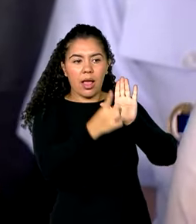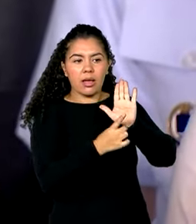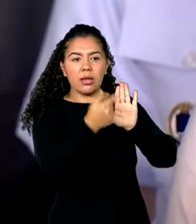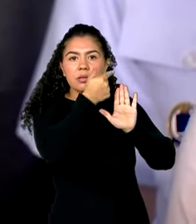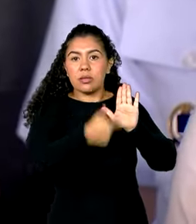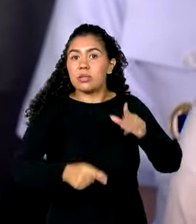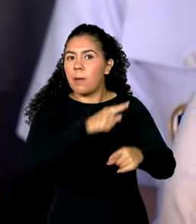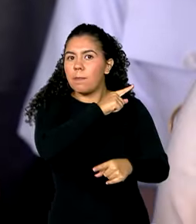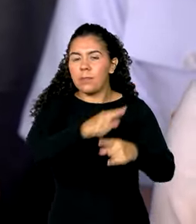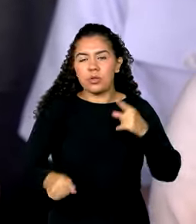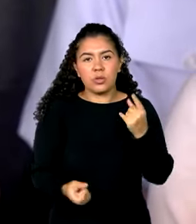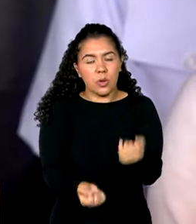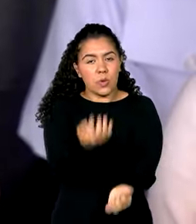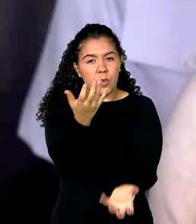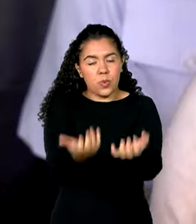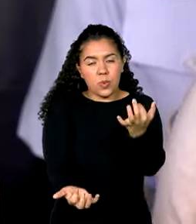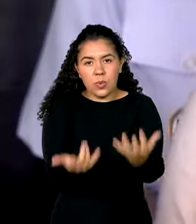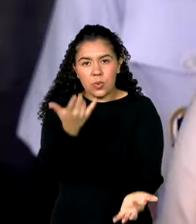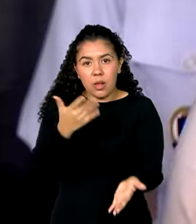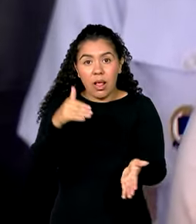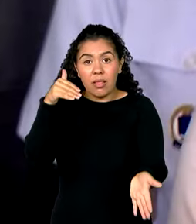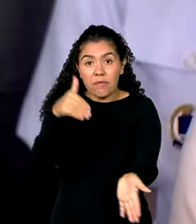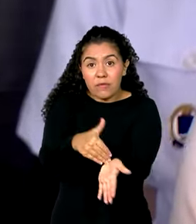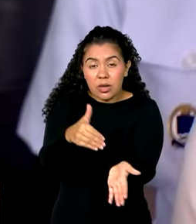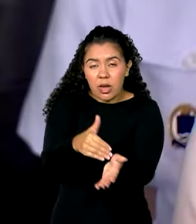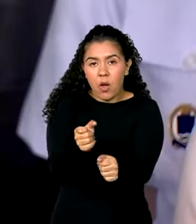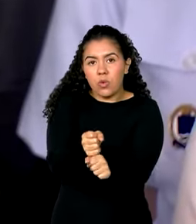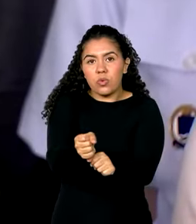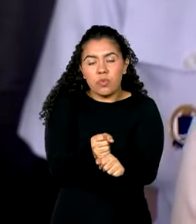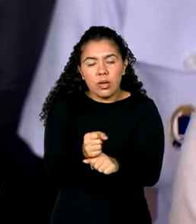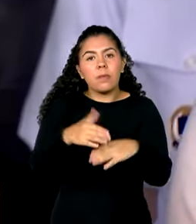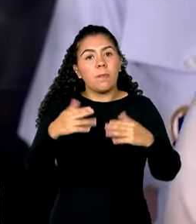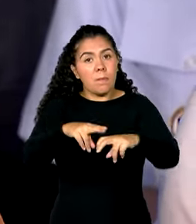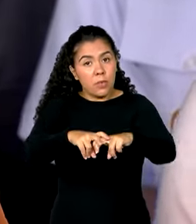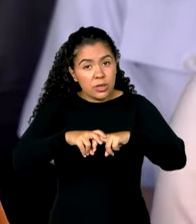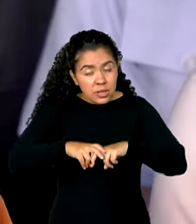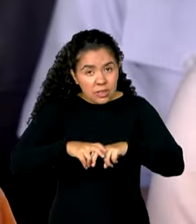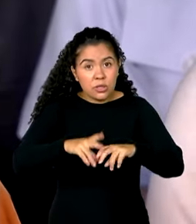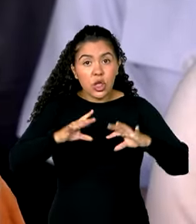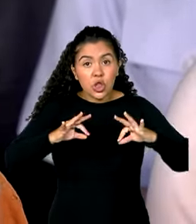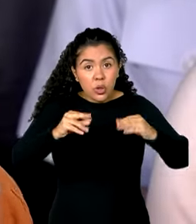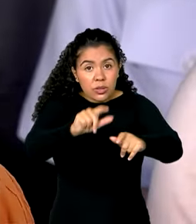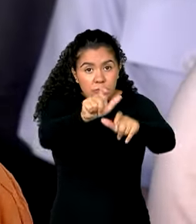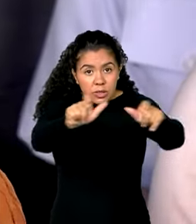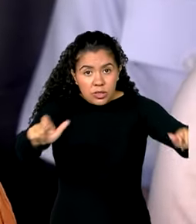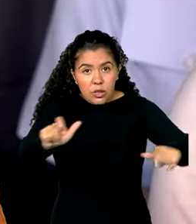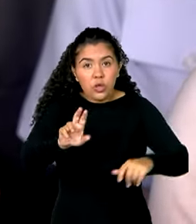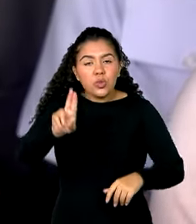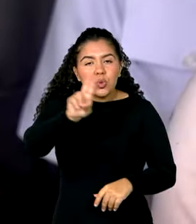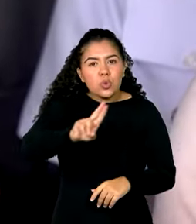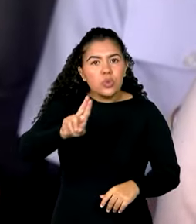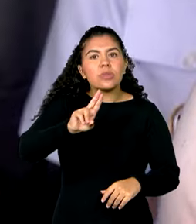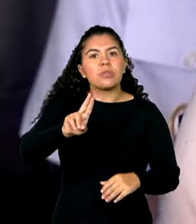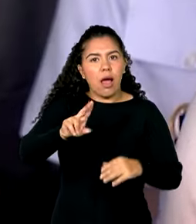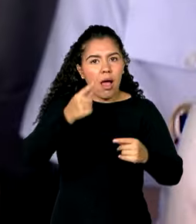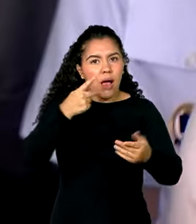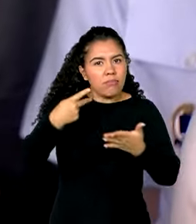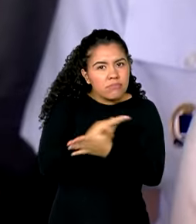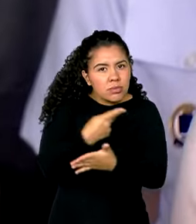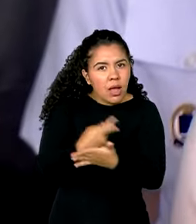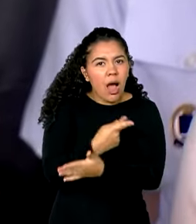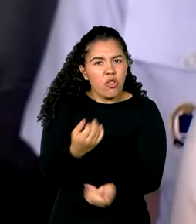até o final de ano. Portanto, todos aqueles que fizerem o uso do fogo para renovação de